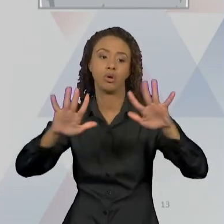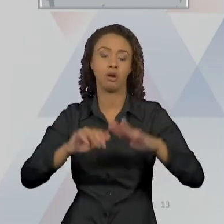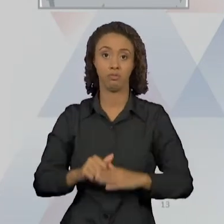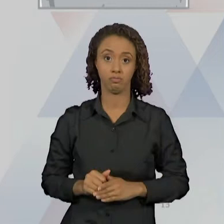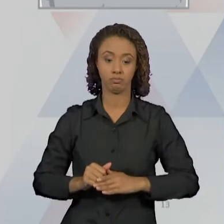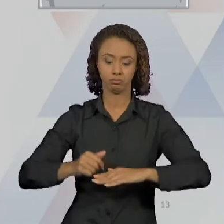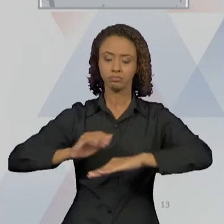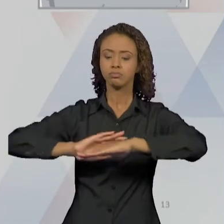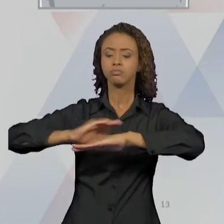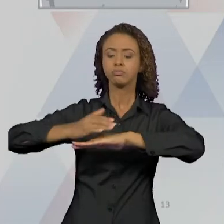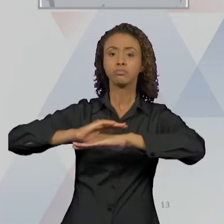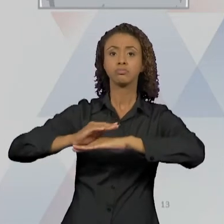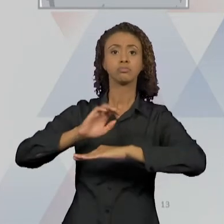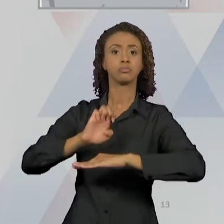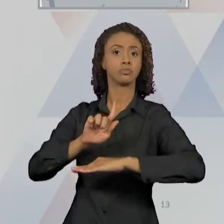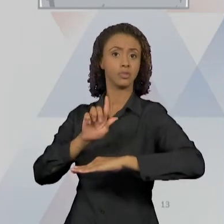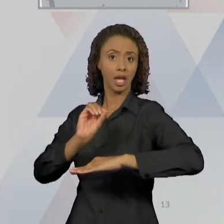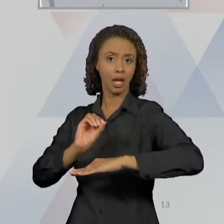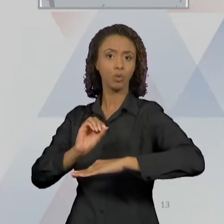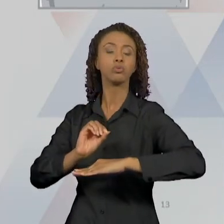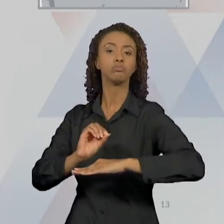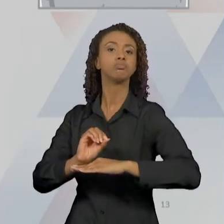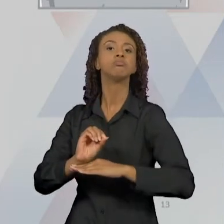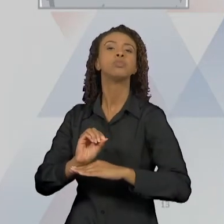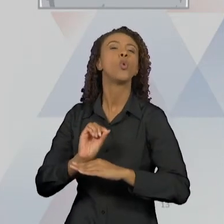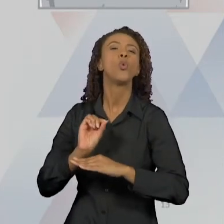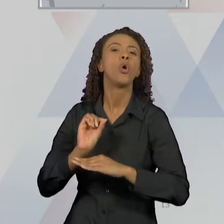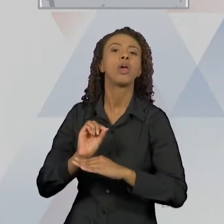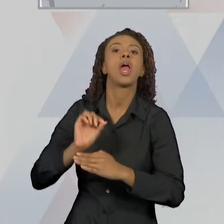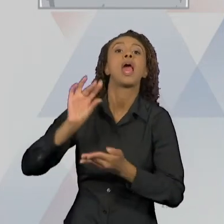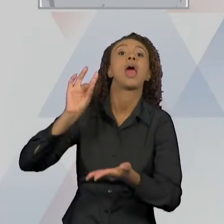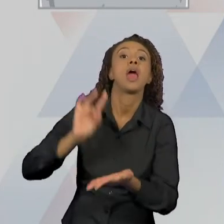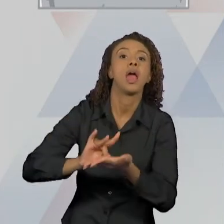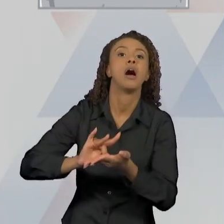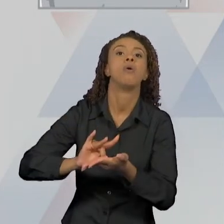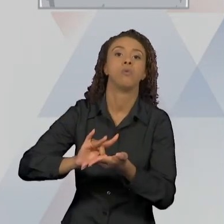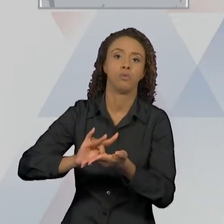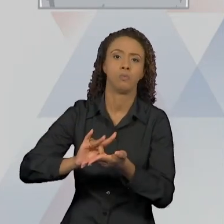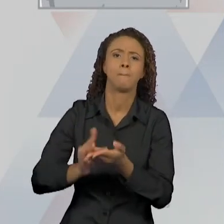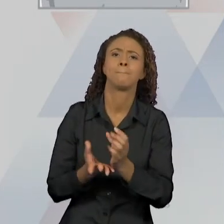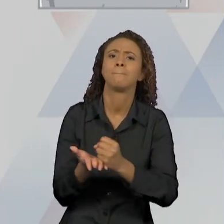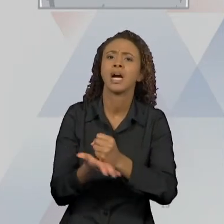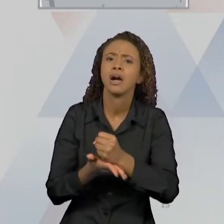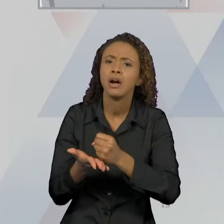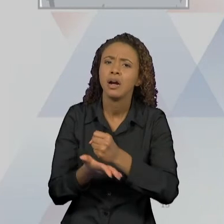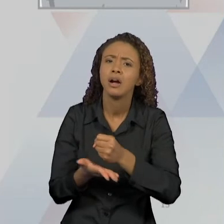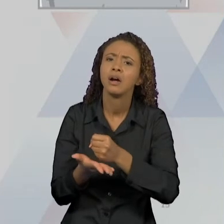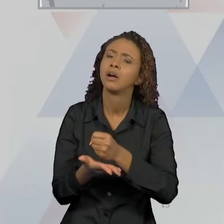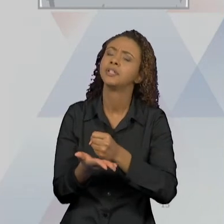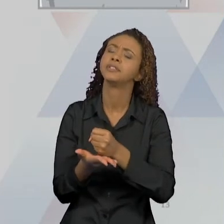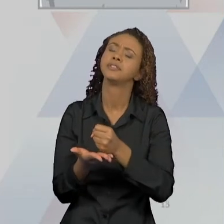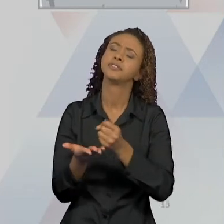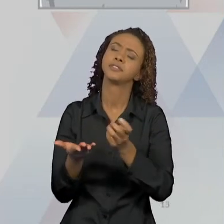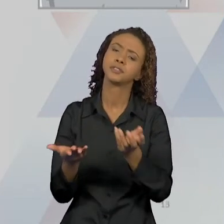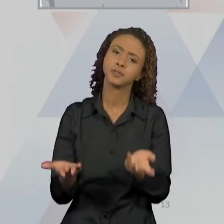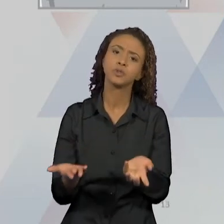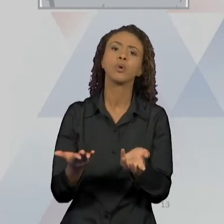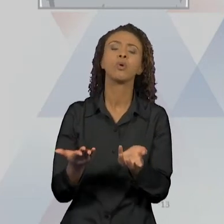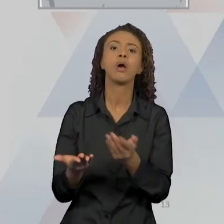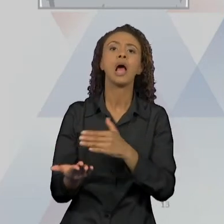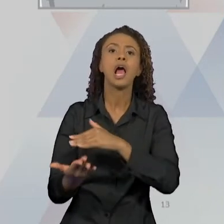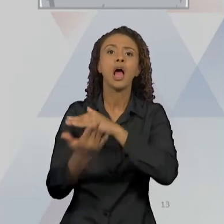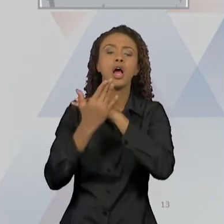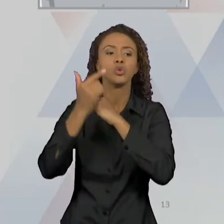é regido pelo princípio da realidade. Então, aqui a gente tem princípios básicos, né, que vão organizar os